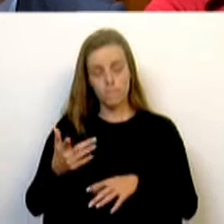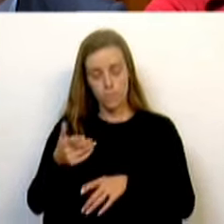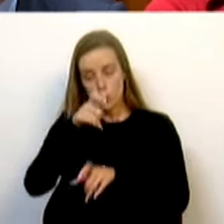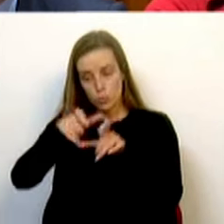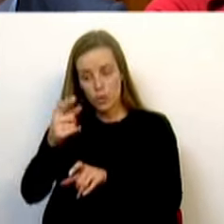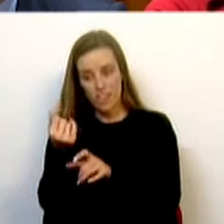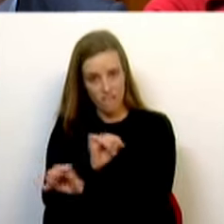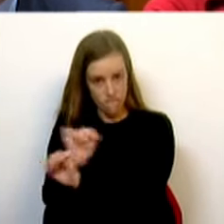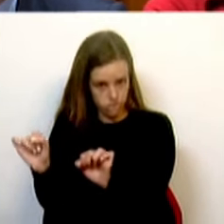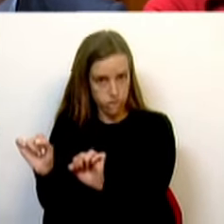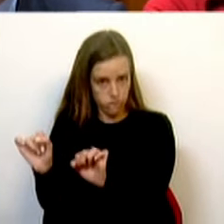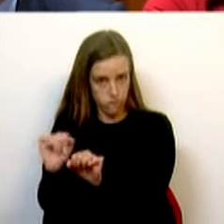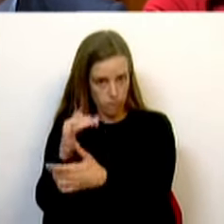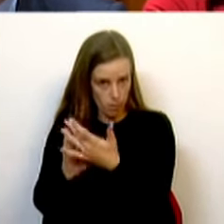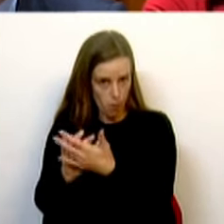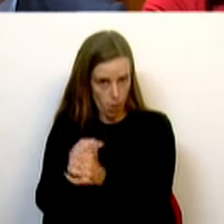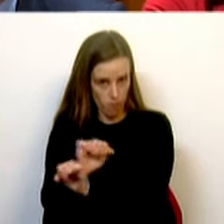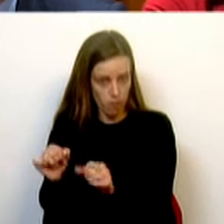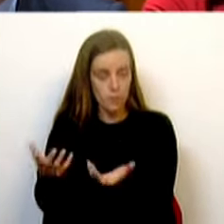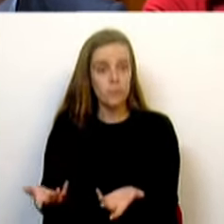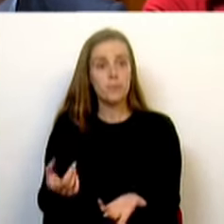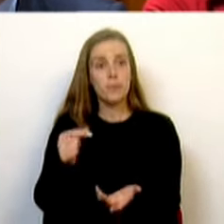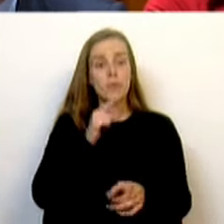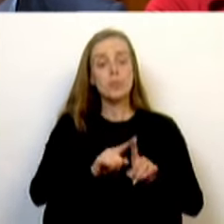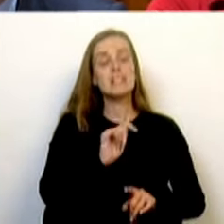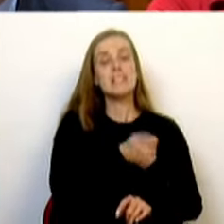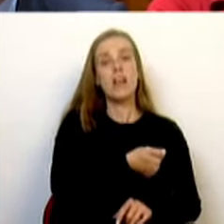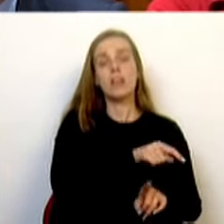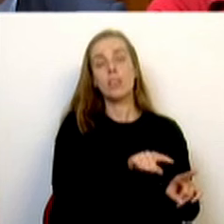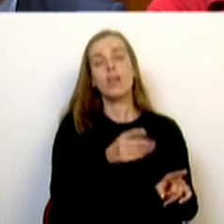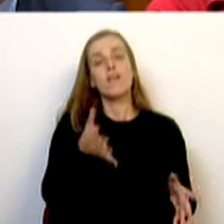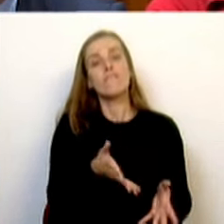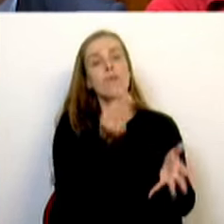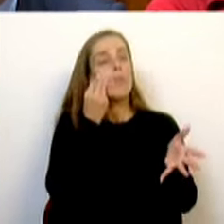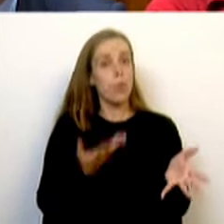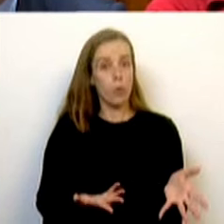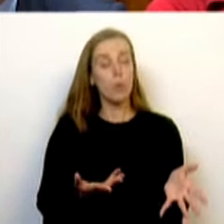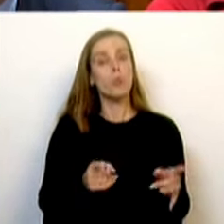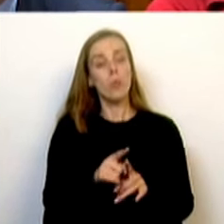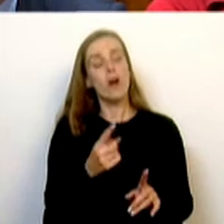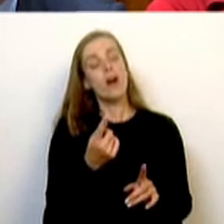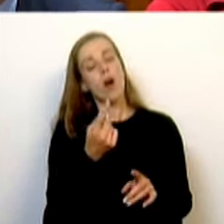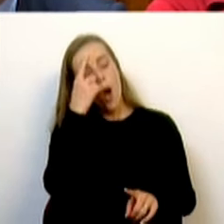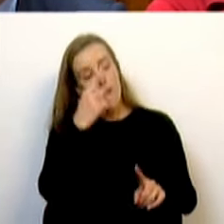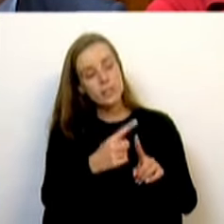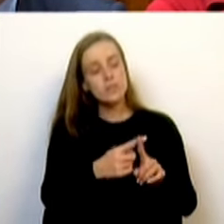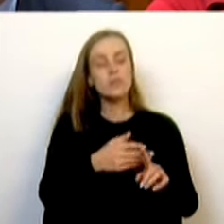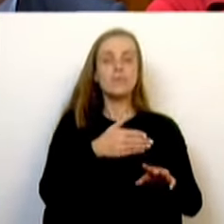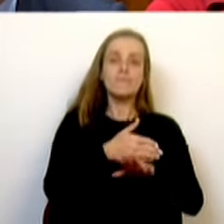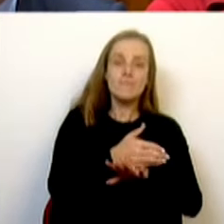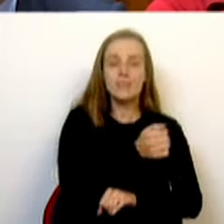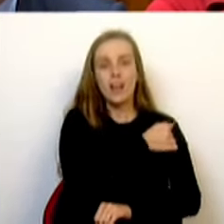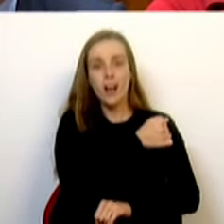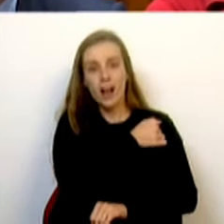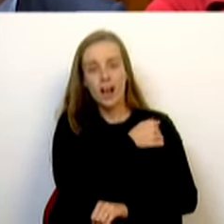deve ser adotar a política certa. E a política certa continua a ser fomentar o acesso à habitação por via do arrendamento e do